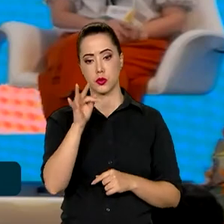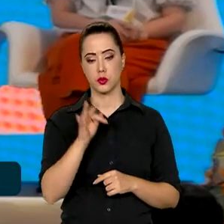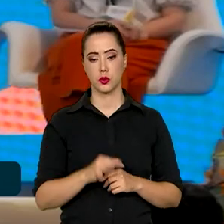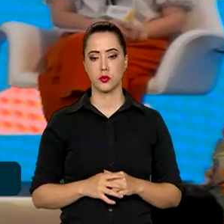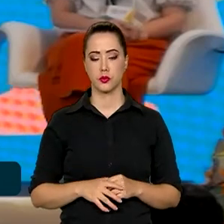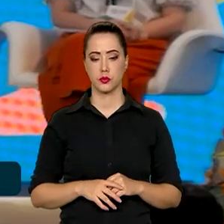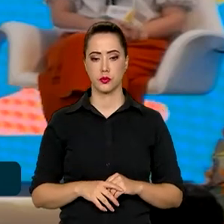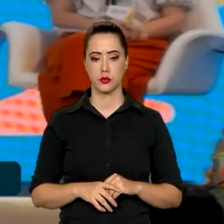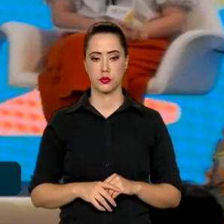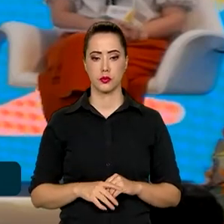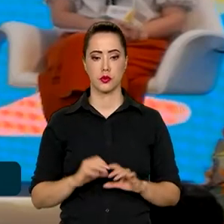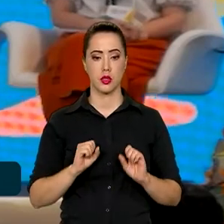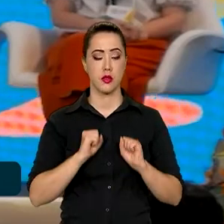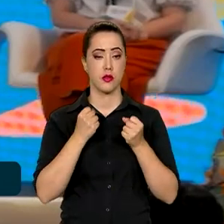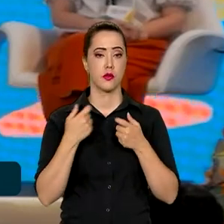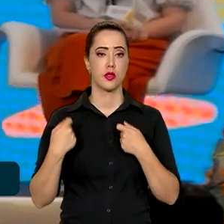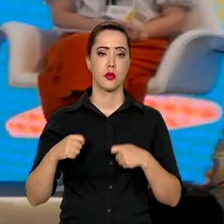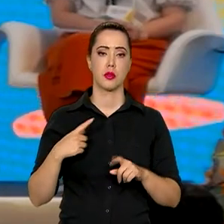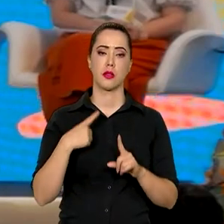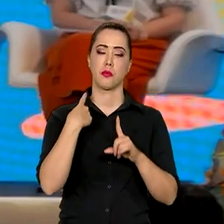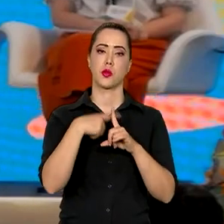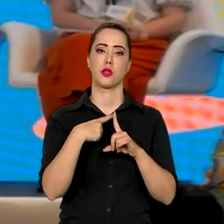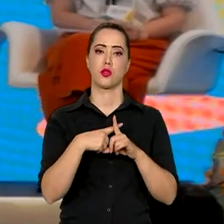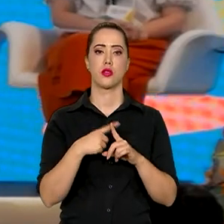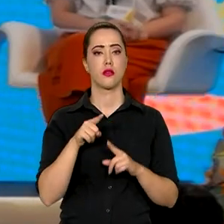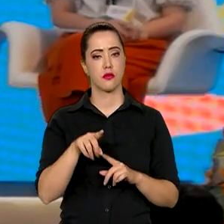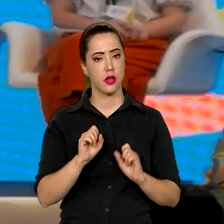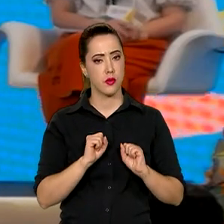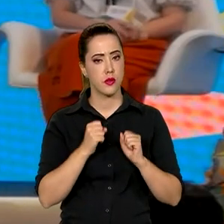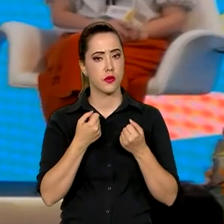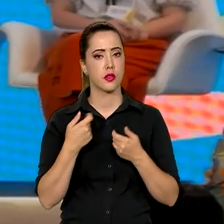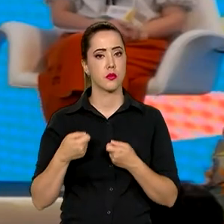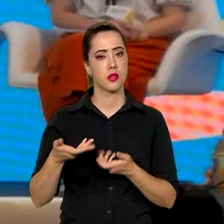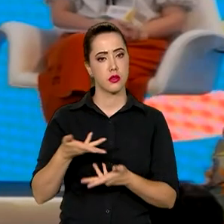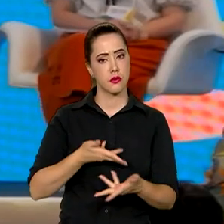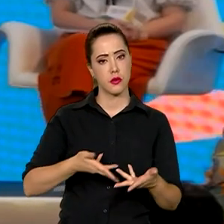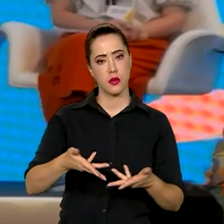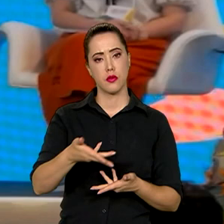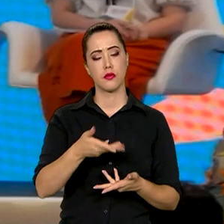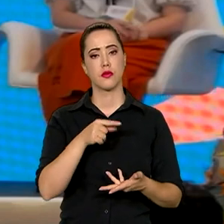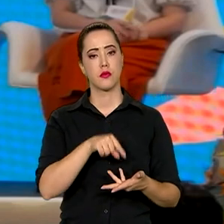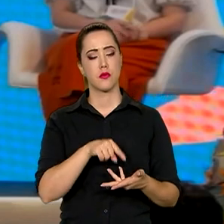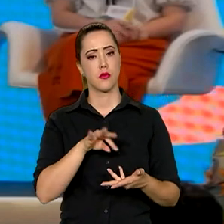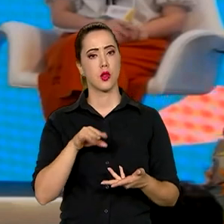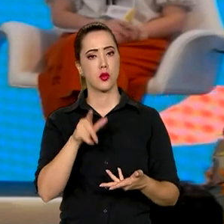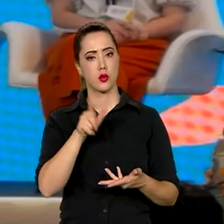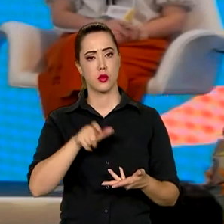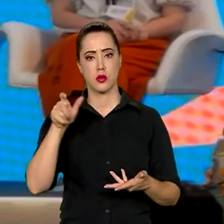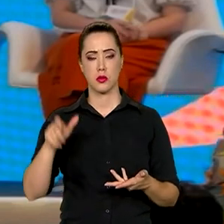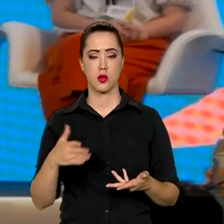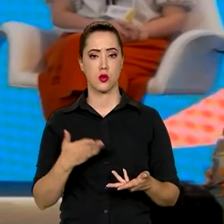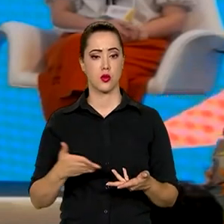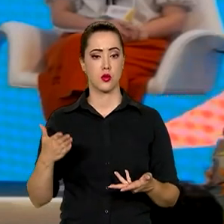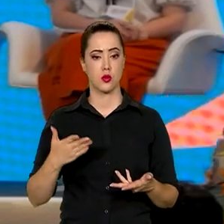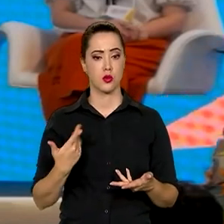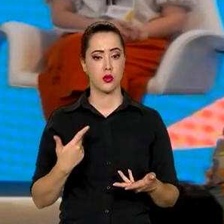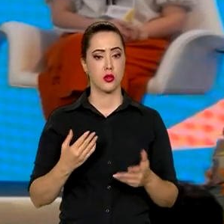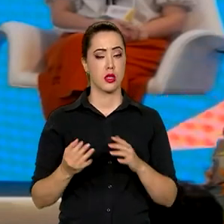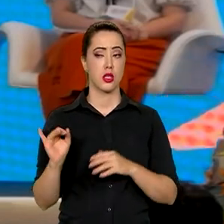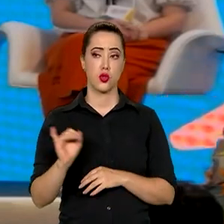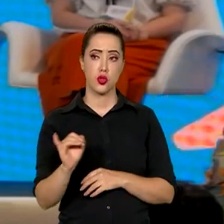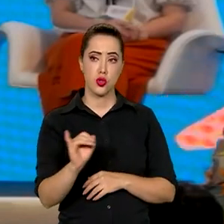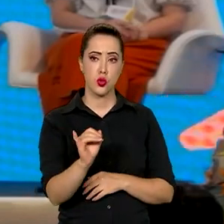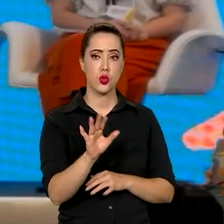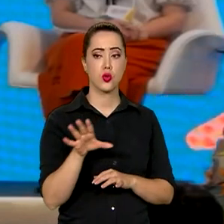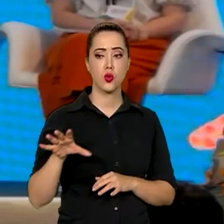É um esforço que tem que ser coletivo, é um esforço que tem que envolver todas as pessoas, instituições